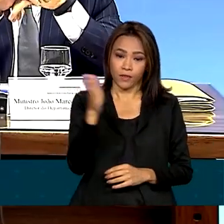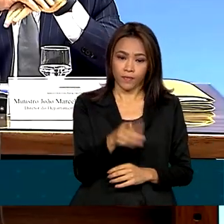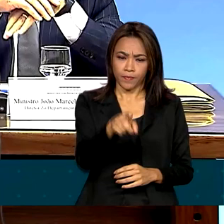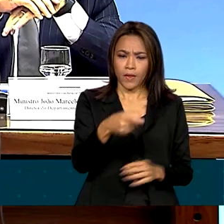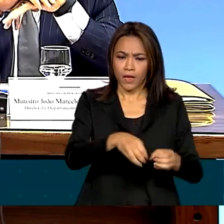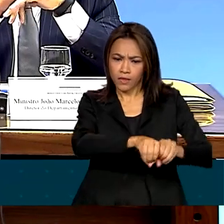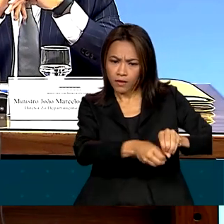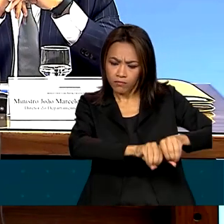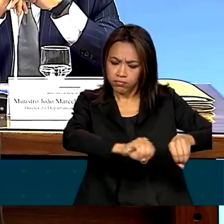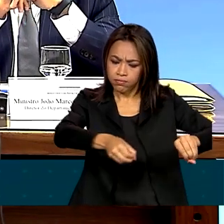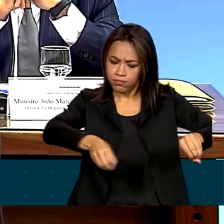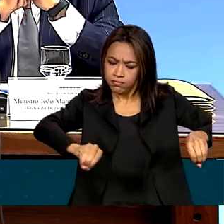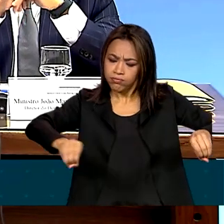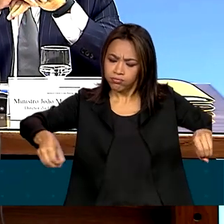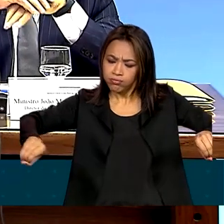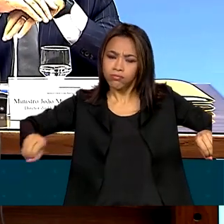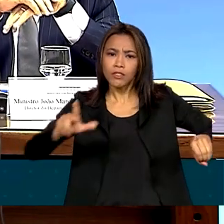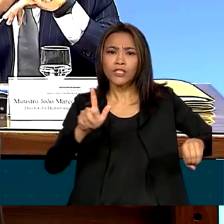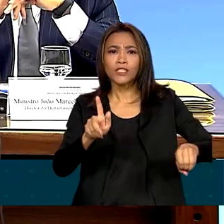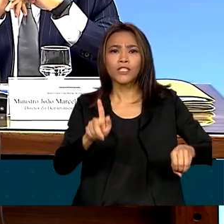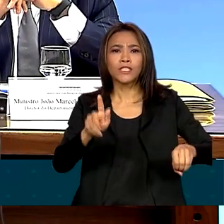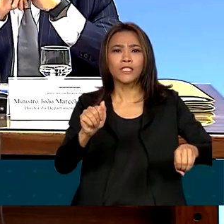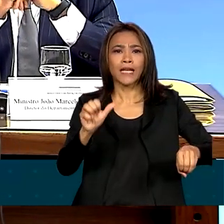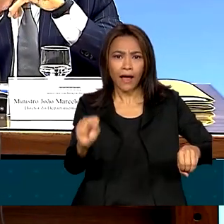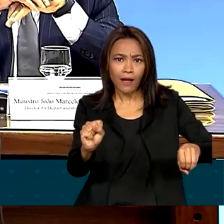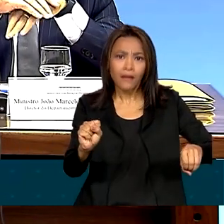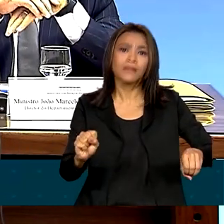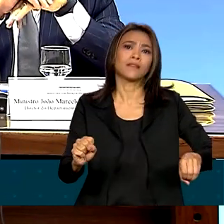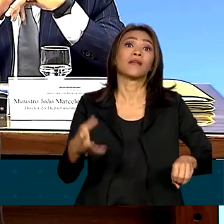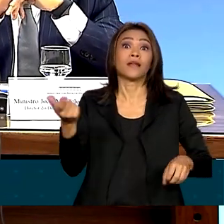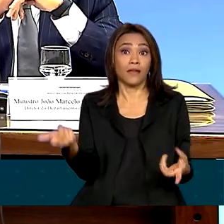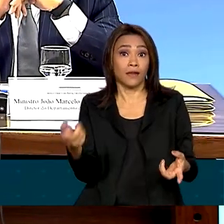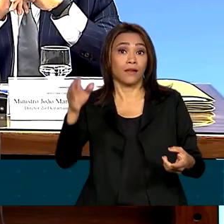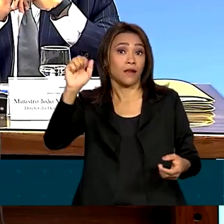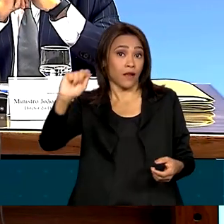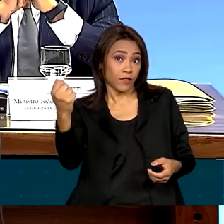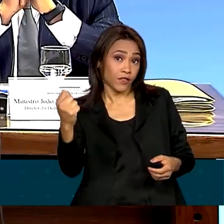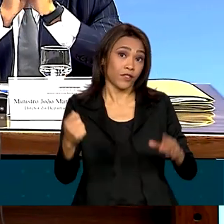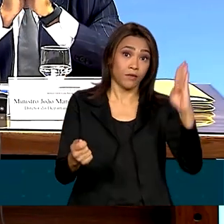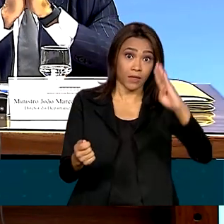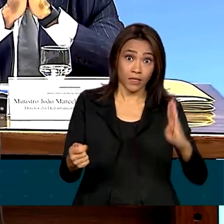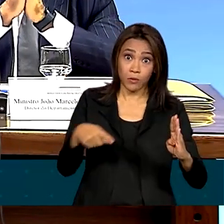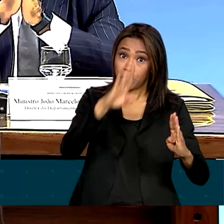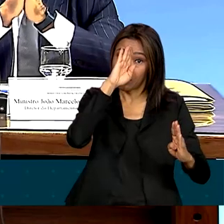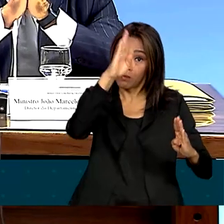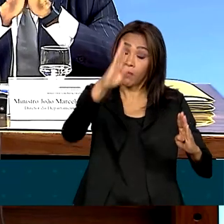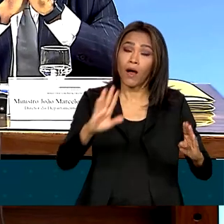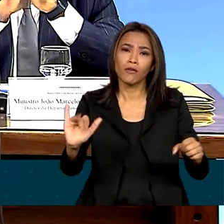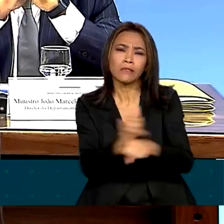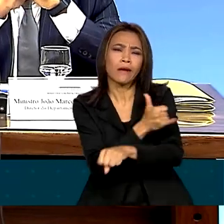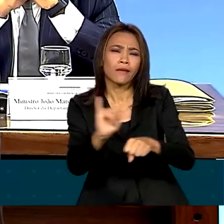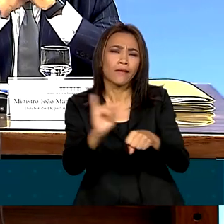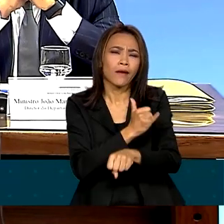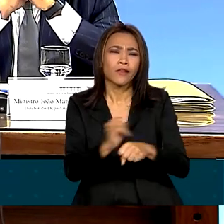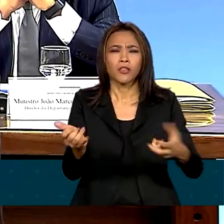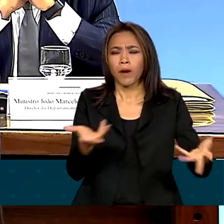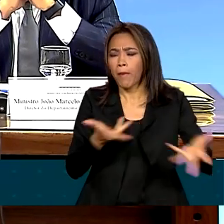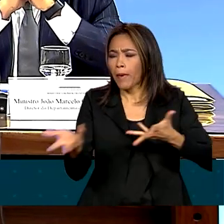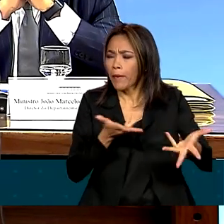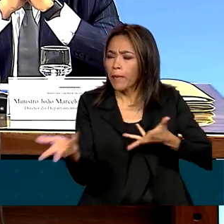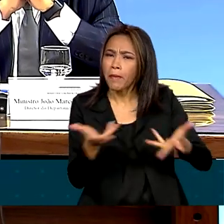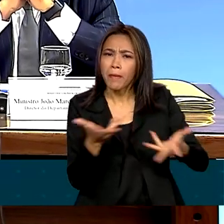tem um grande potencial para ser um dos eixos estratégicos da nossa relação, não só para a dinamização